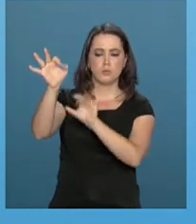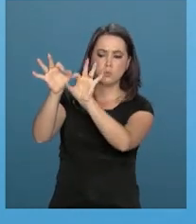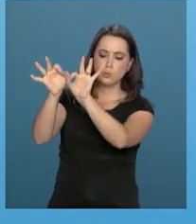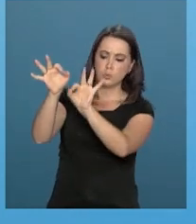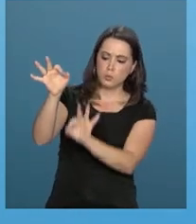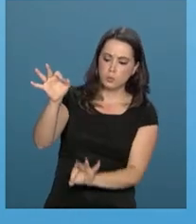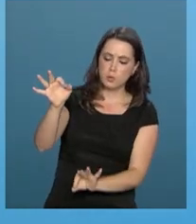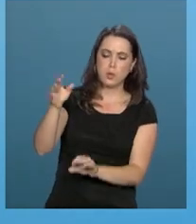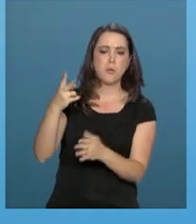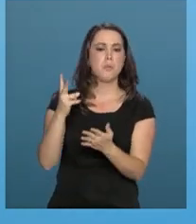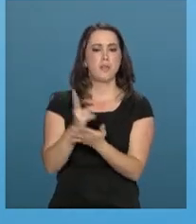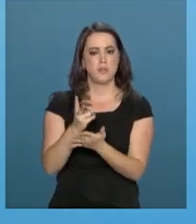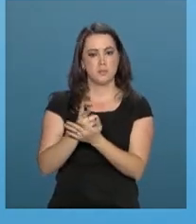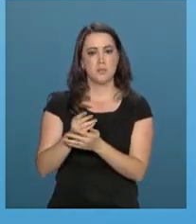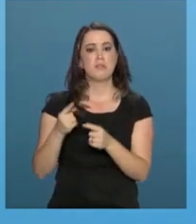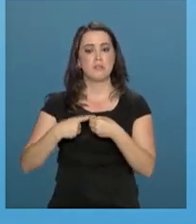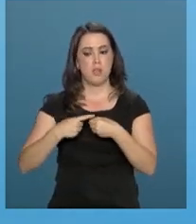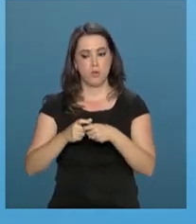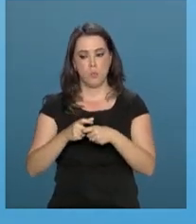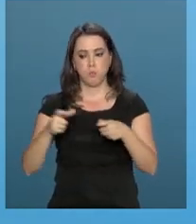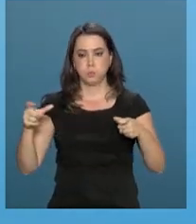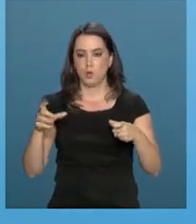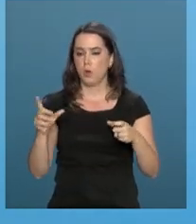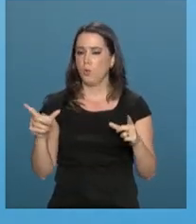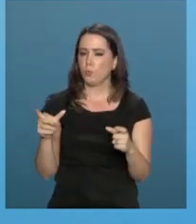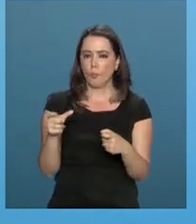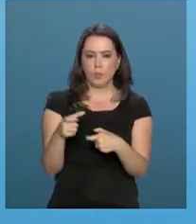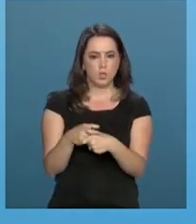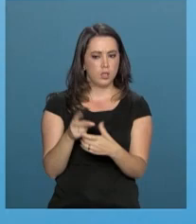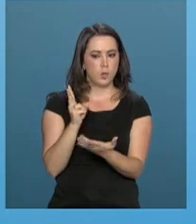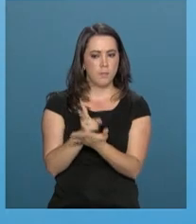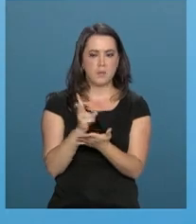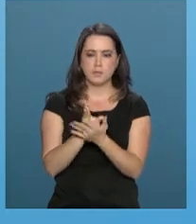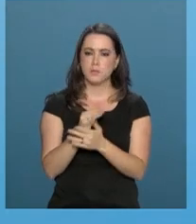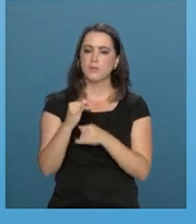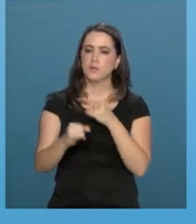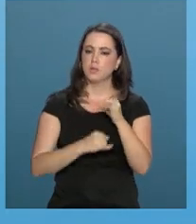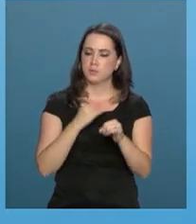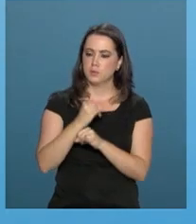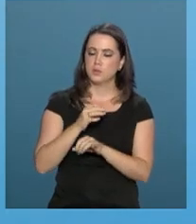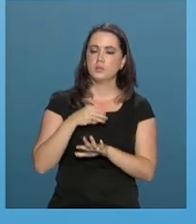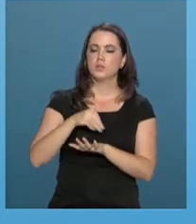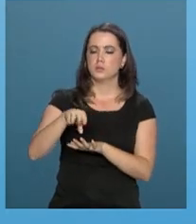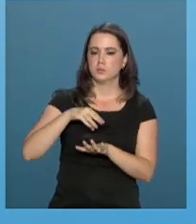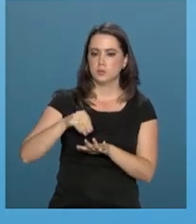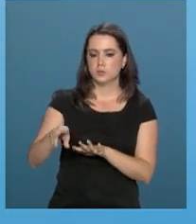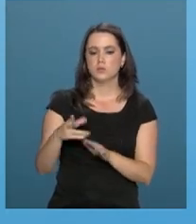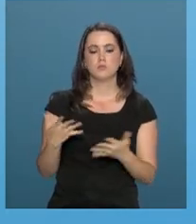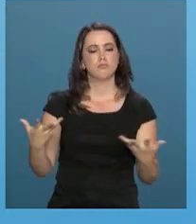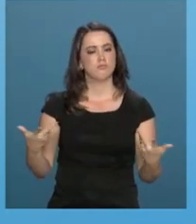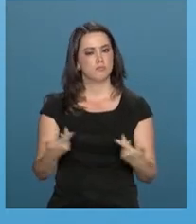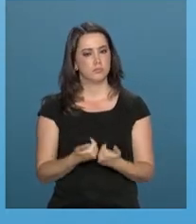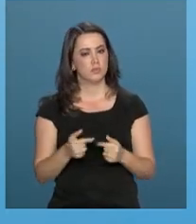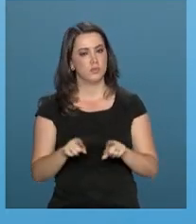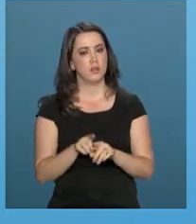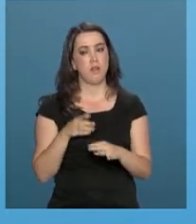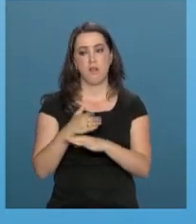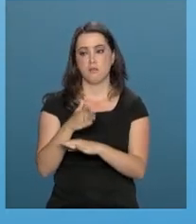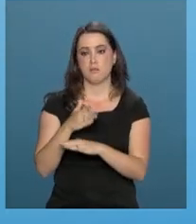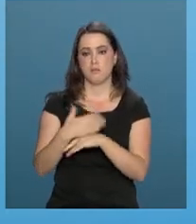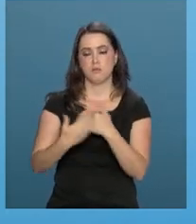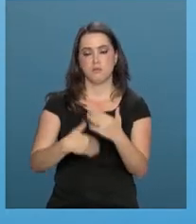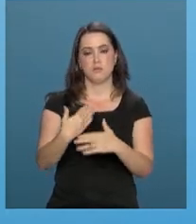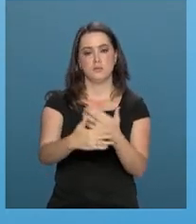elas populosas ou não. Todos passarão a ter igualdade de informações, de capacidade, de qualidade, acesso ao